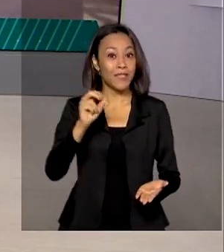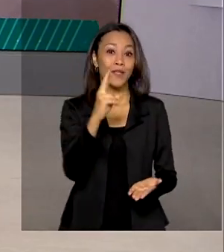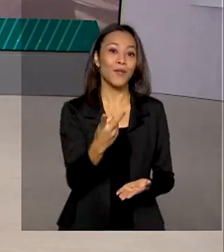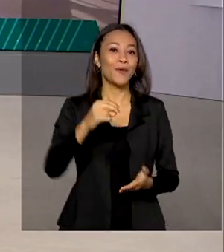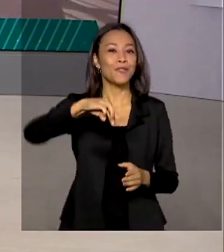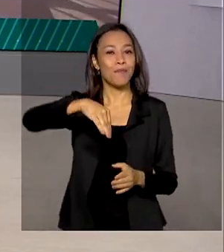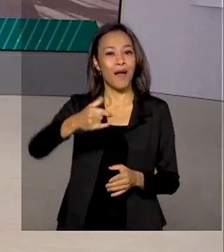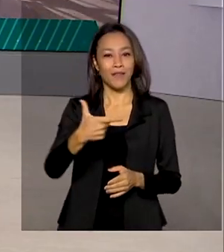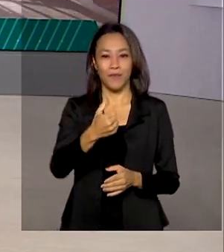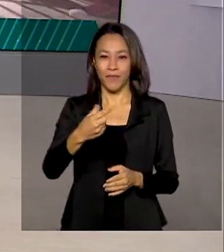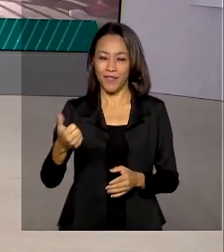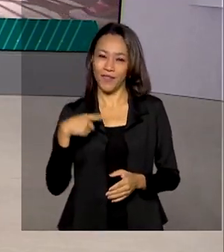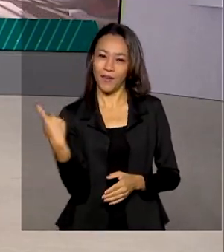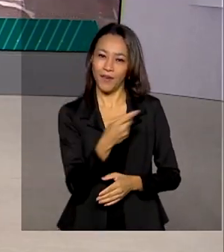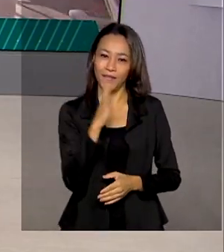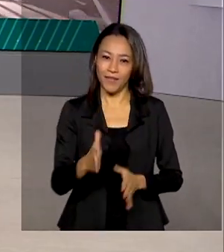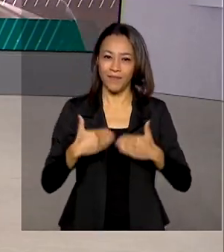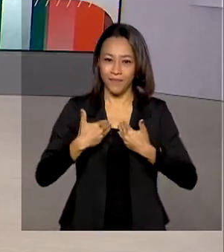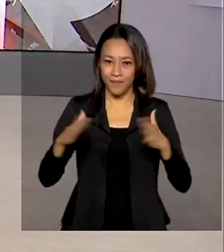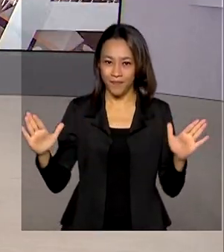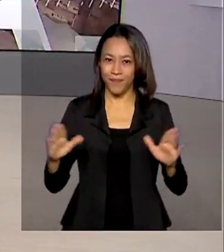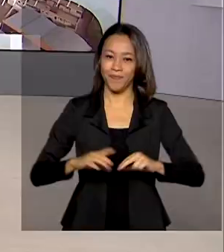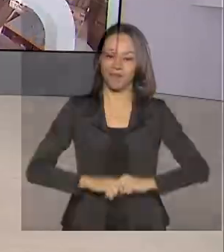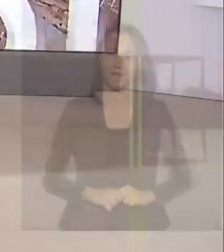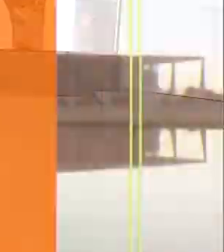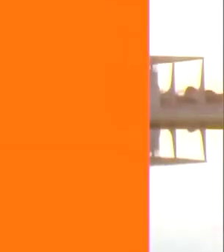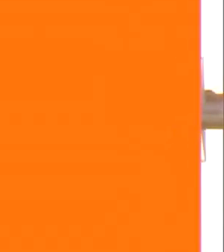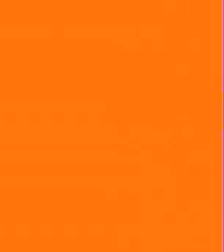2021, o Brasil em Dia está começando.